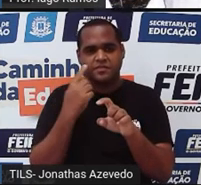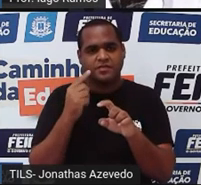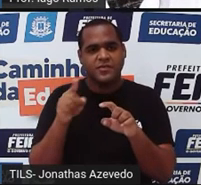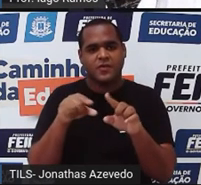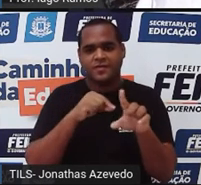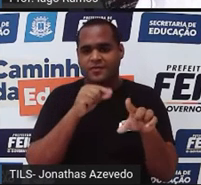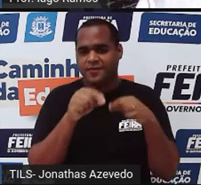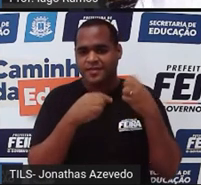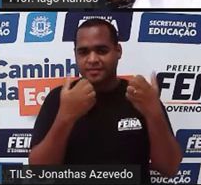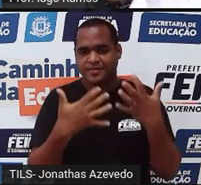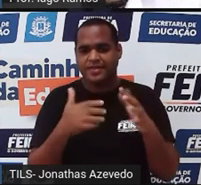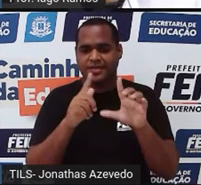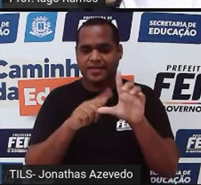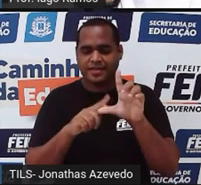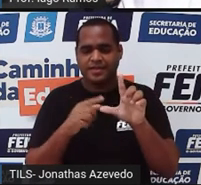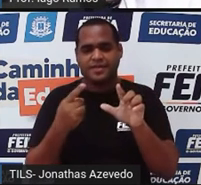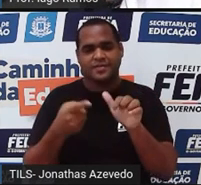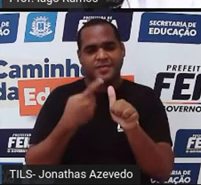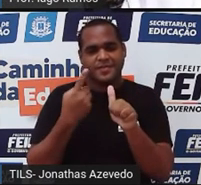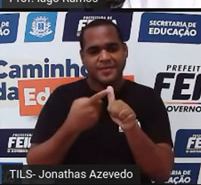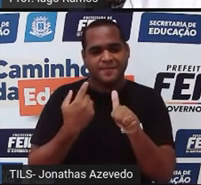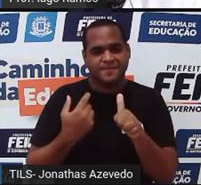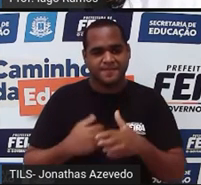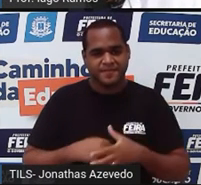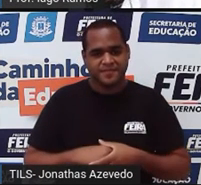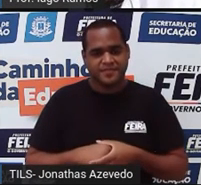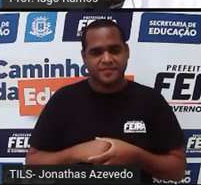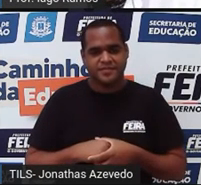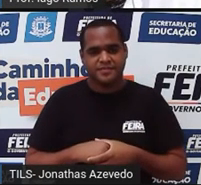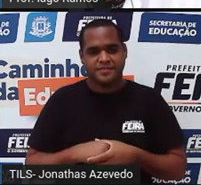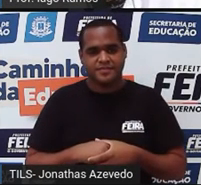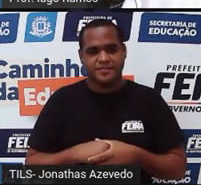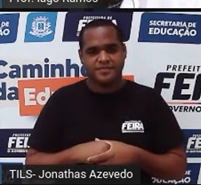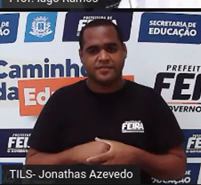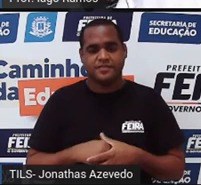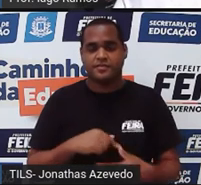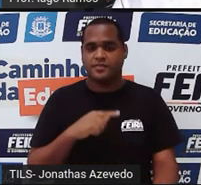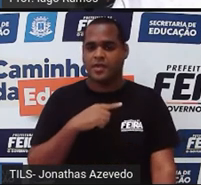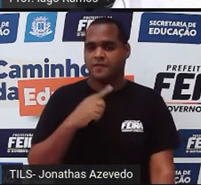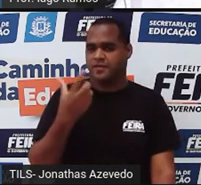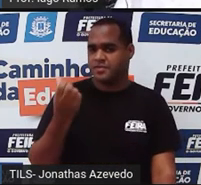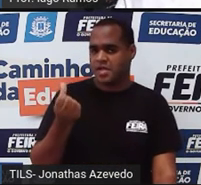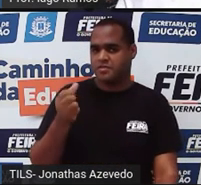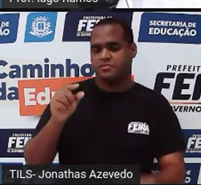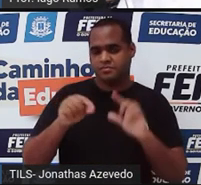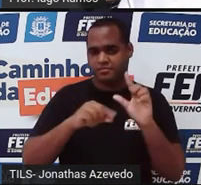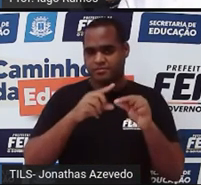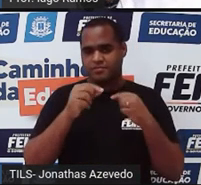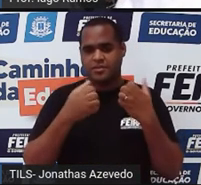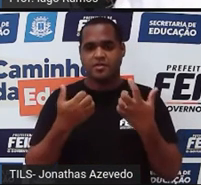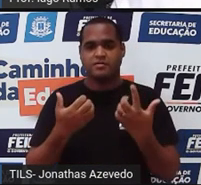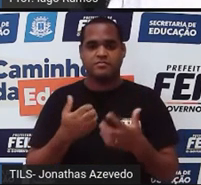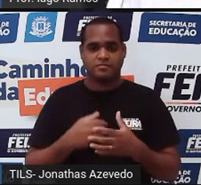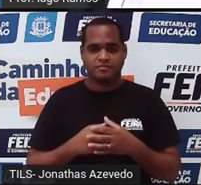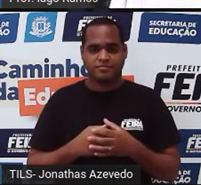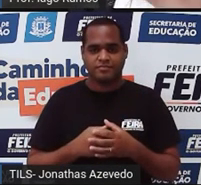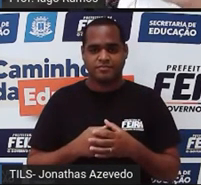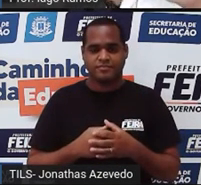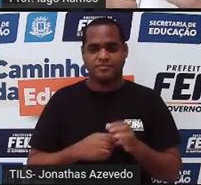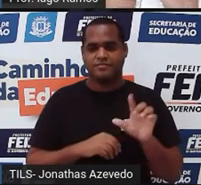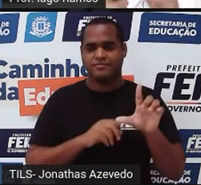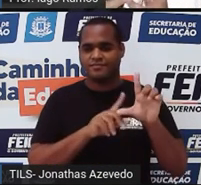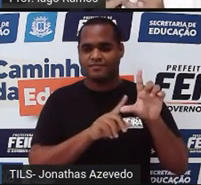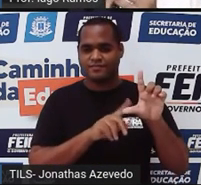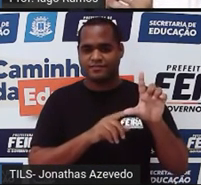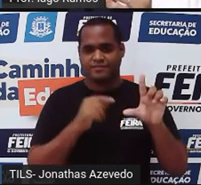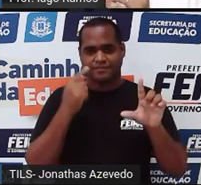escolher a primeira letra, como eu escrevi ali, eu tenho 26 opções. Por que 26 opções? Porque